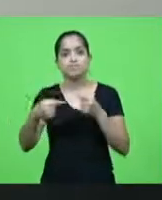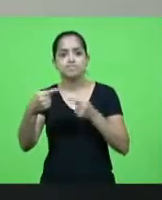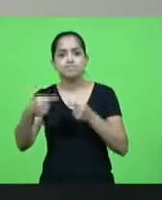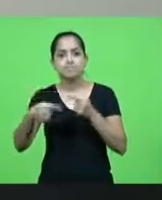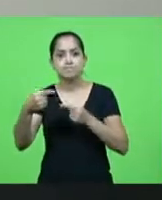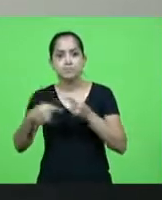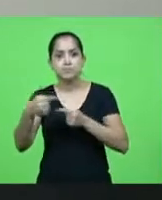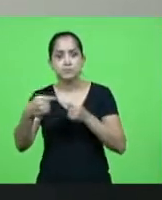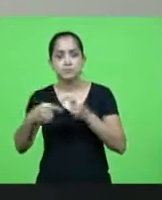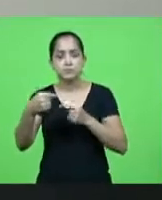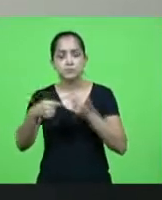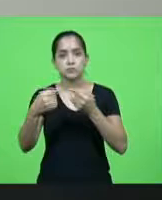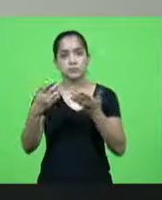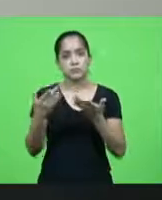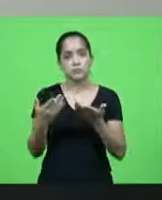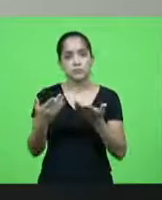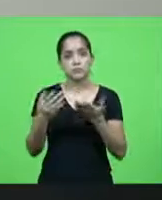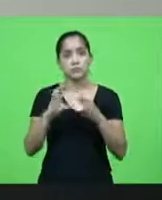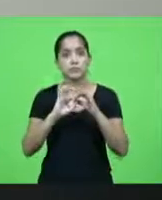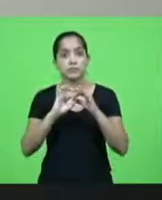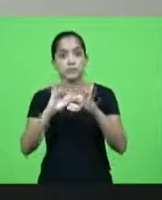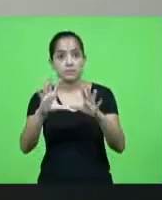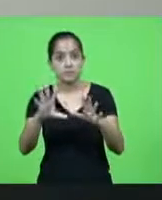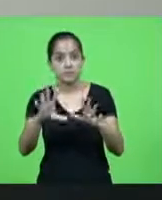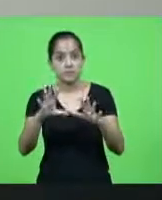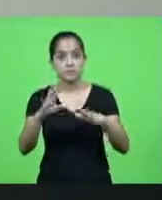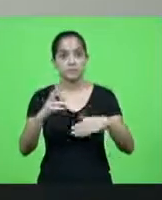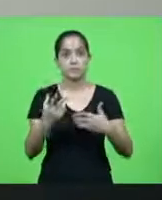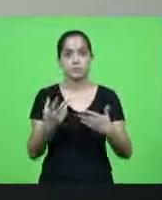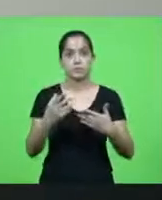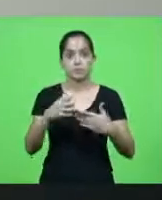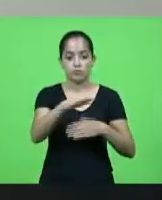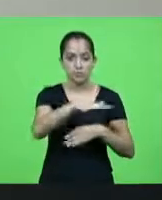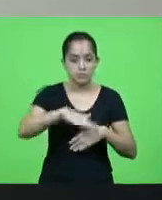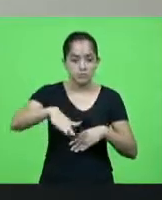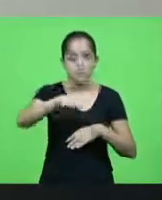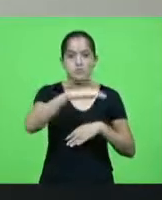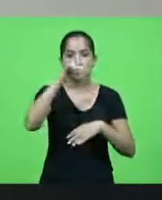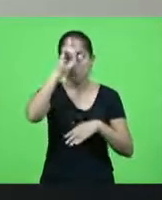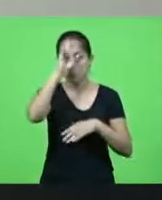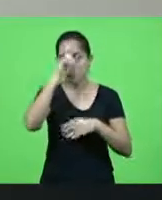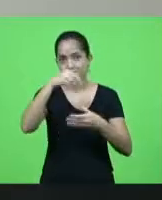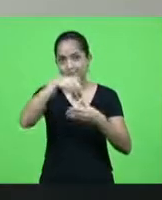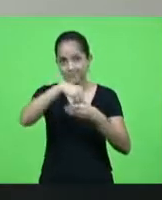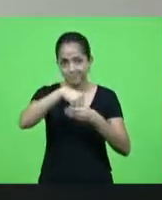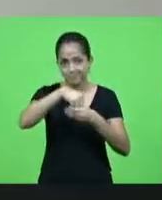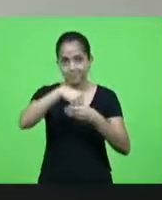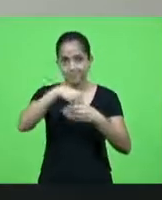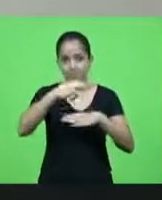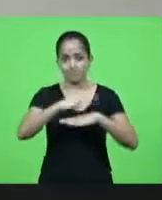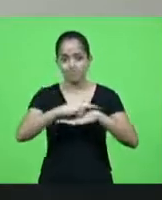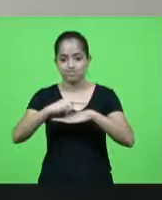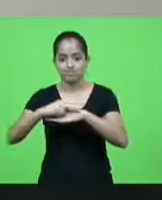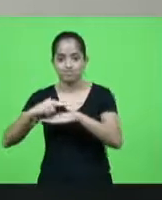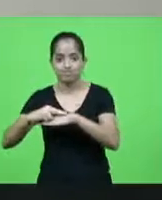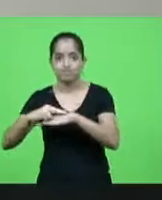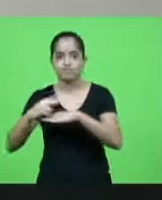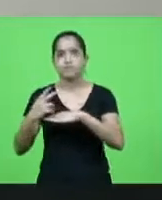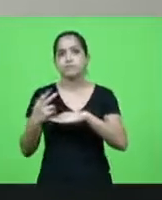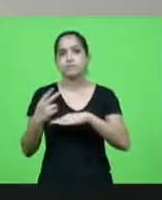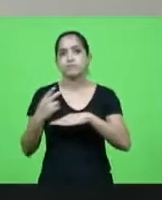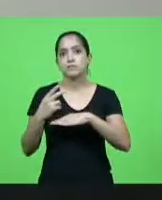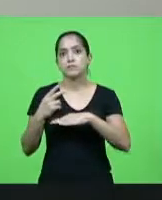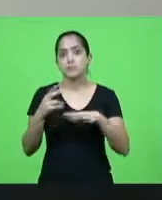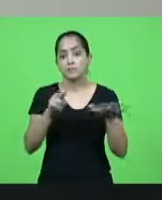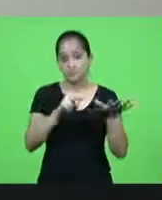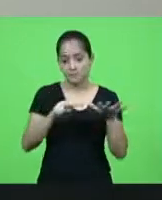aguçada para a liberação da nova ala do hospital Tereza Ramos uma vez que nós tivemos na